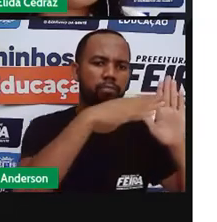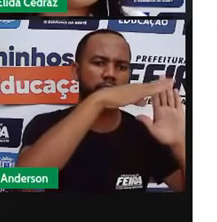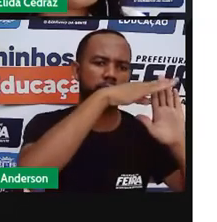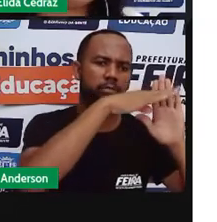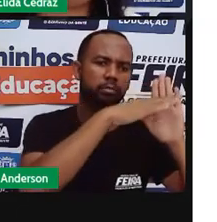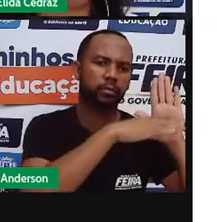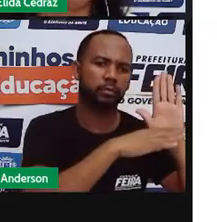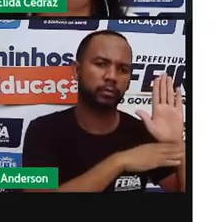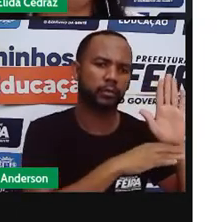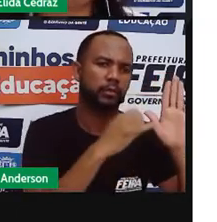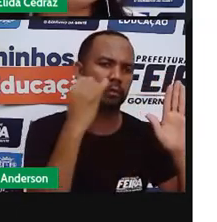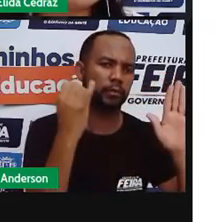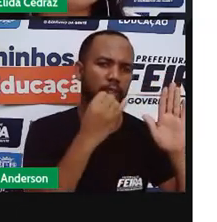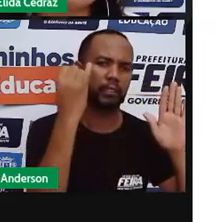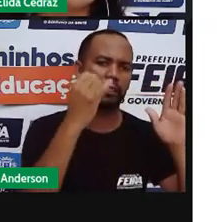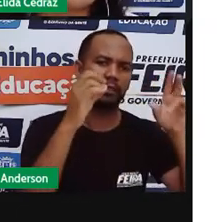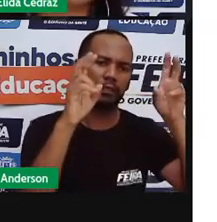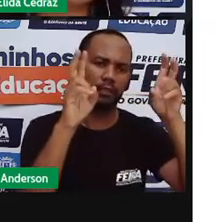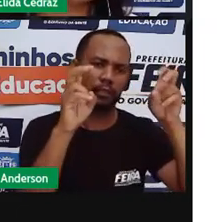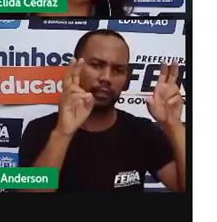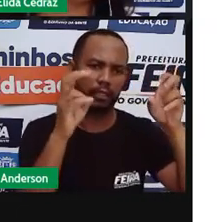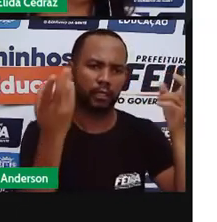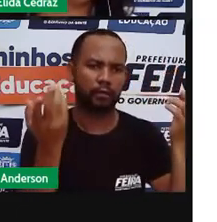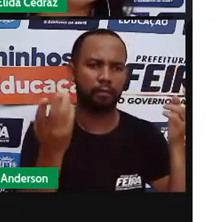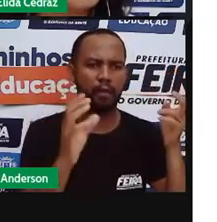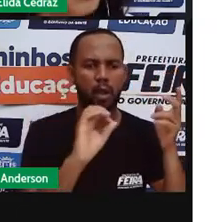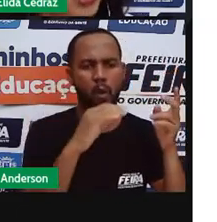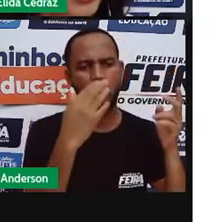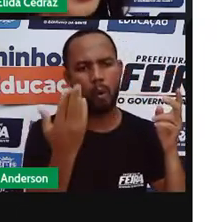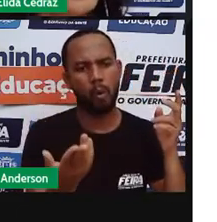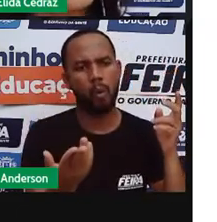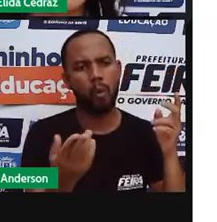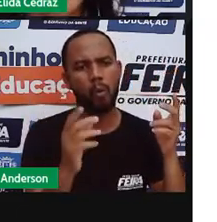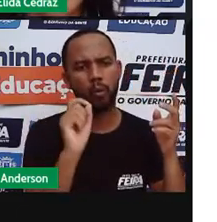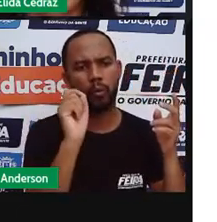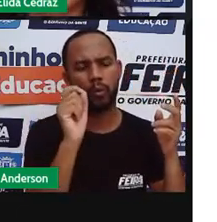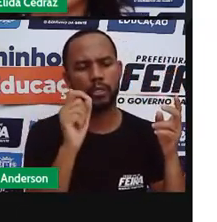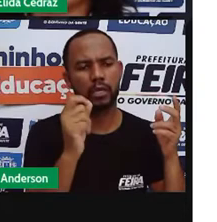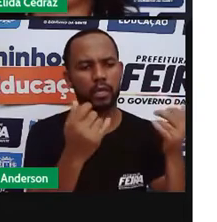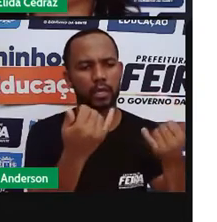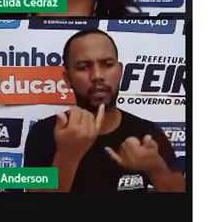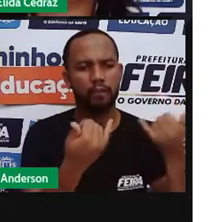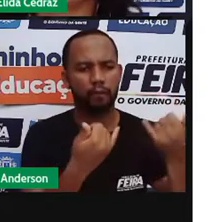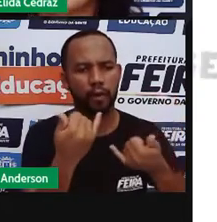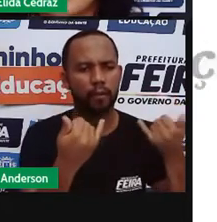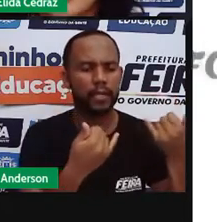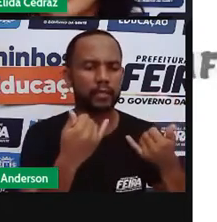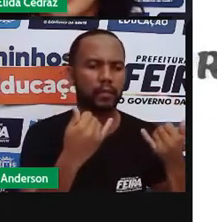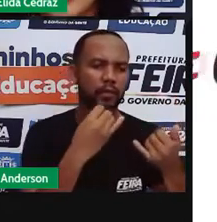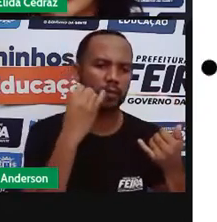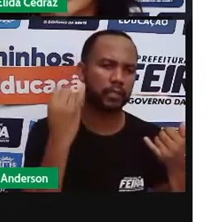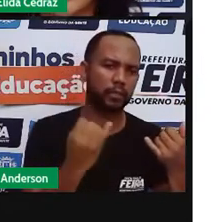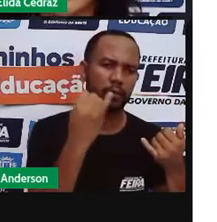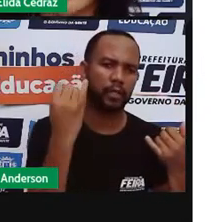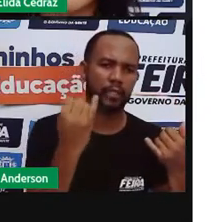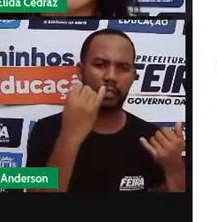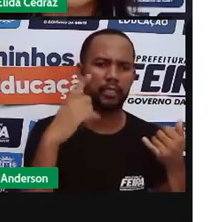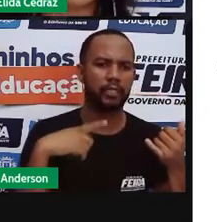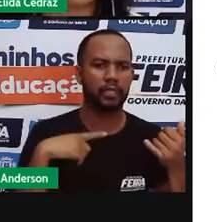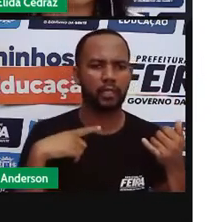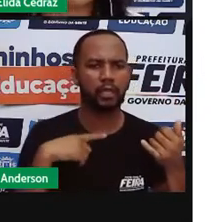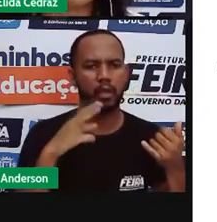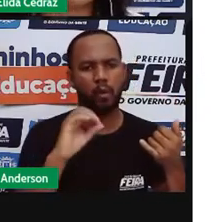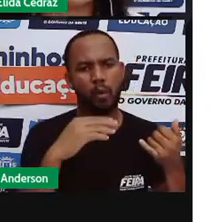um subtítulo que só é colocado caso o jornalista ou o repórter ache essa necessidade de colocar.